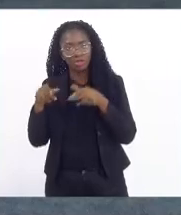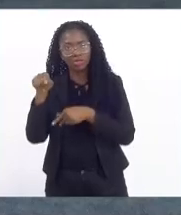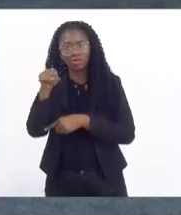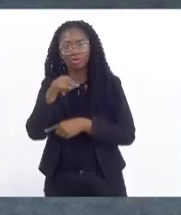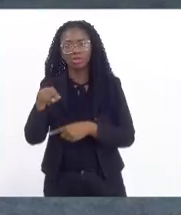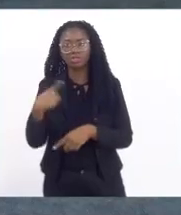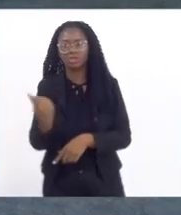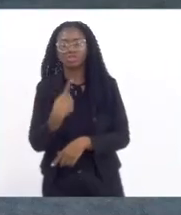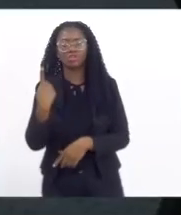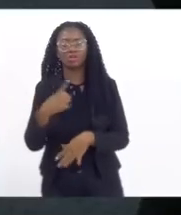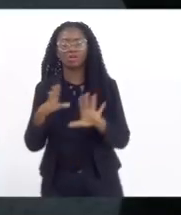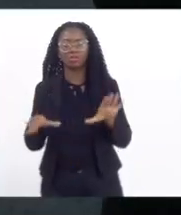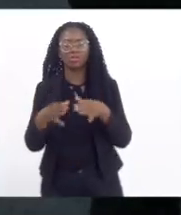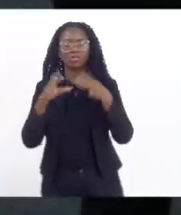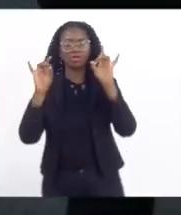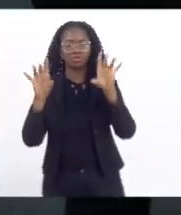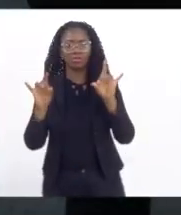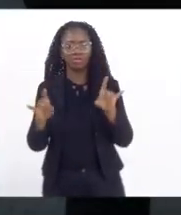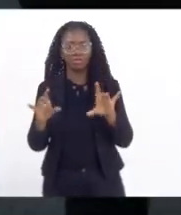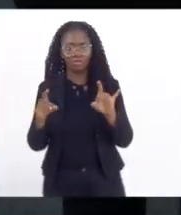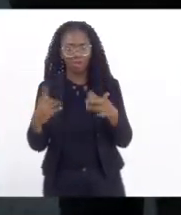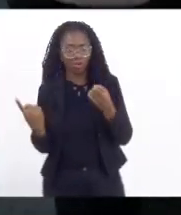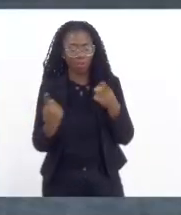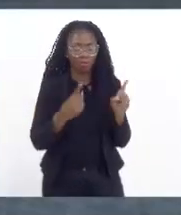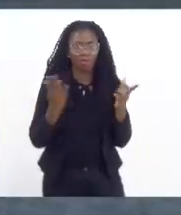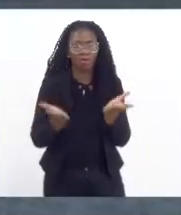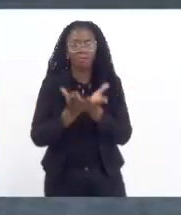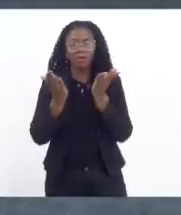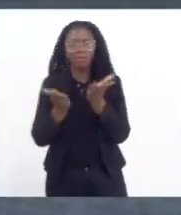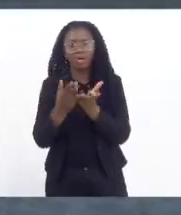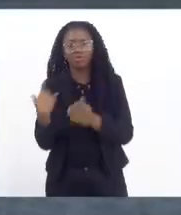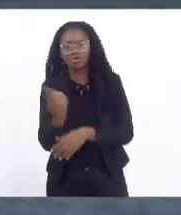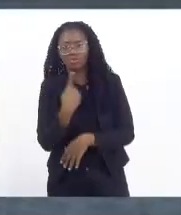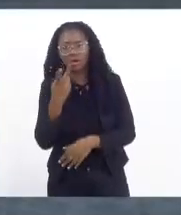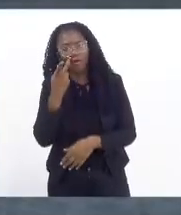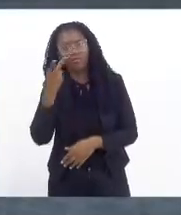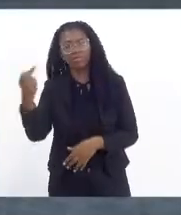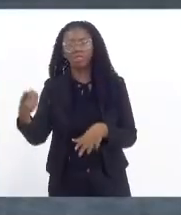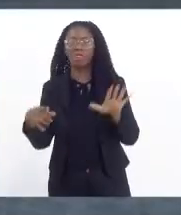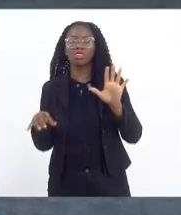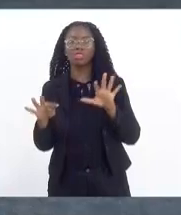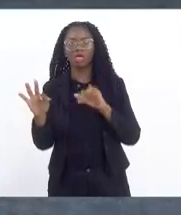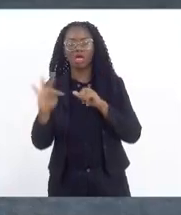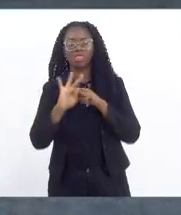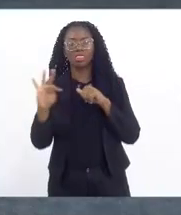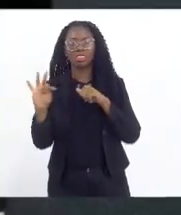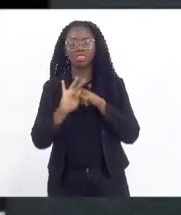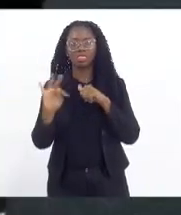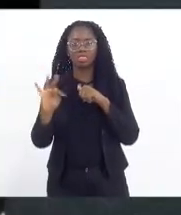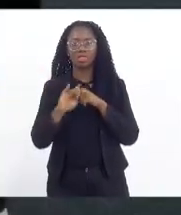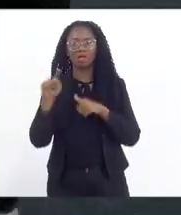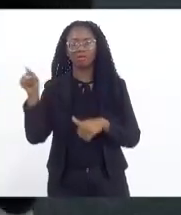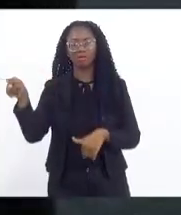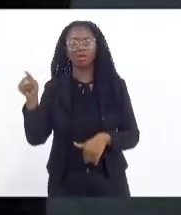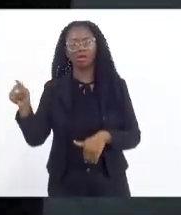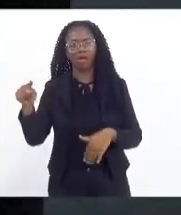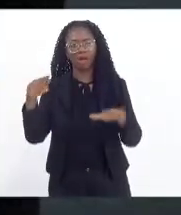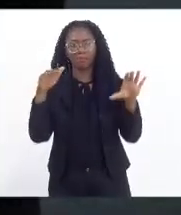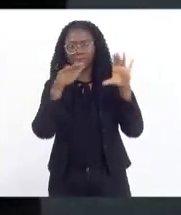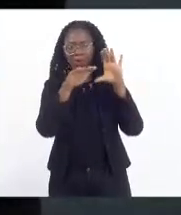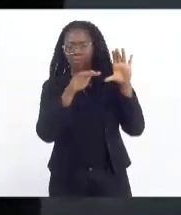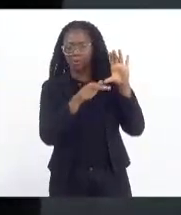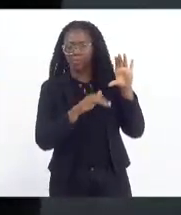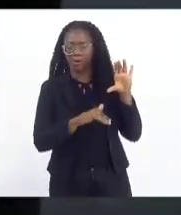Especial de Enfrentamento à Miséria e Combate à Pobreza uma visita técnica ao Banco de Alimentos do